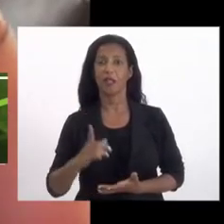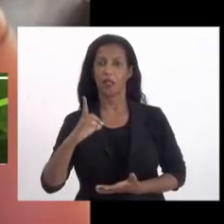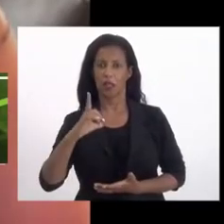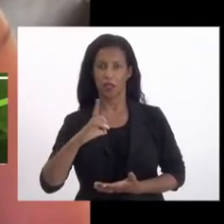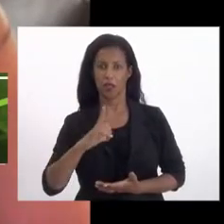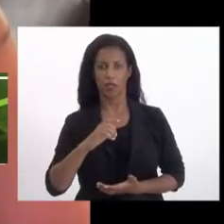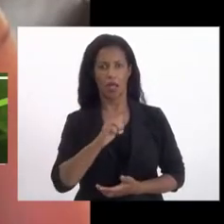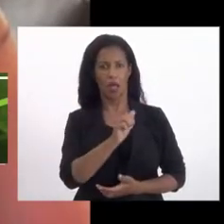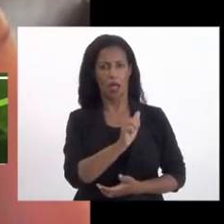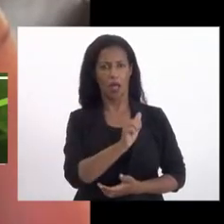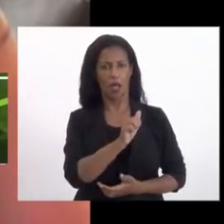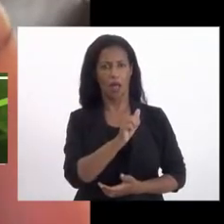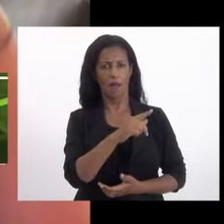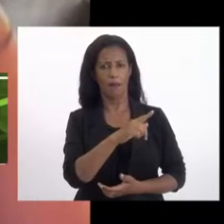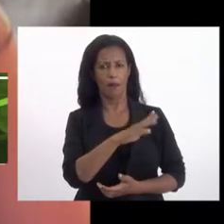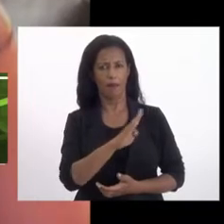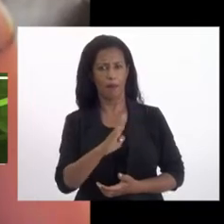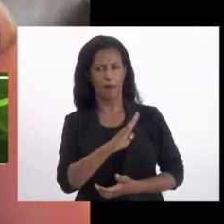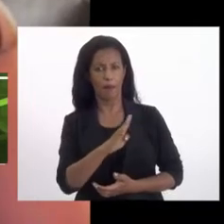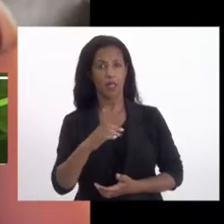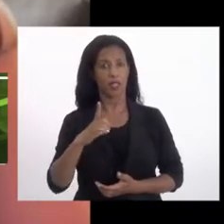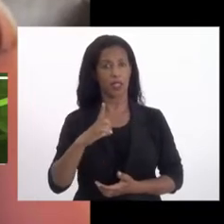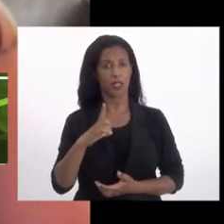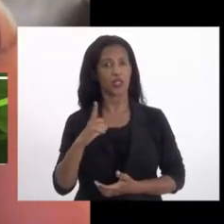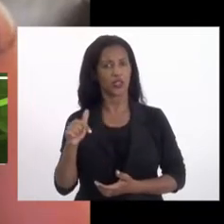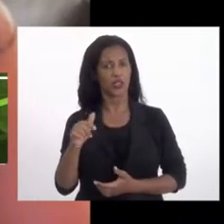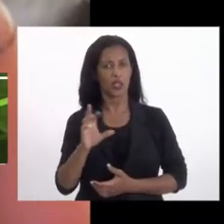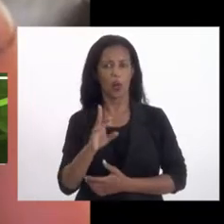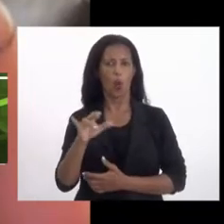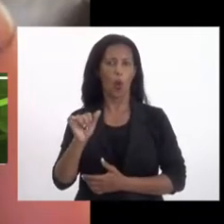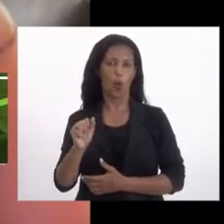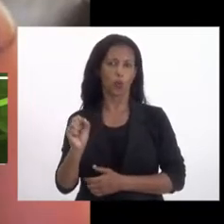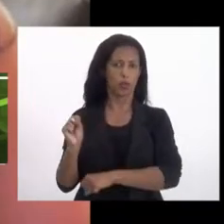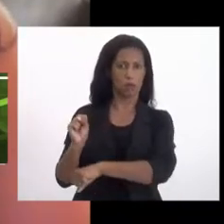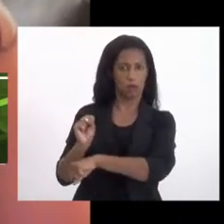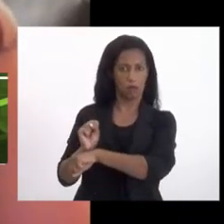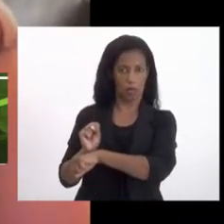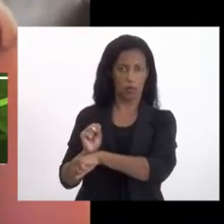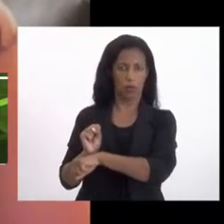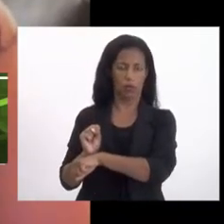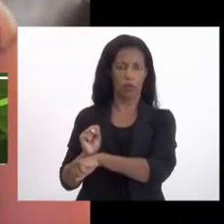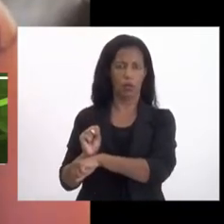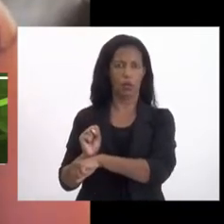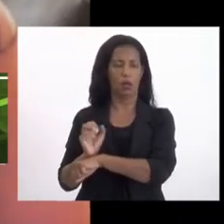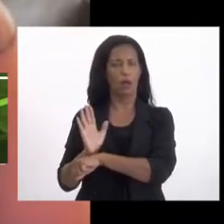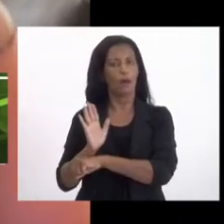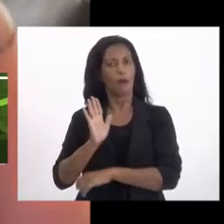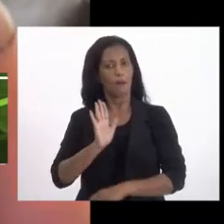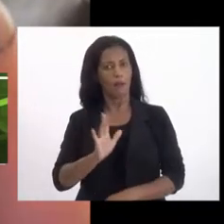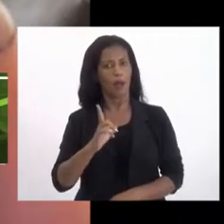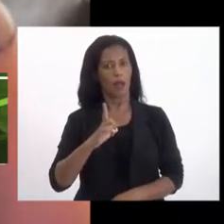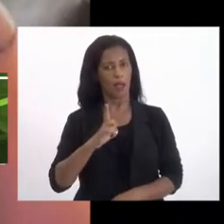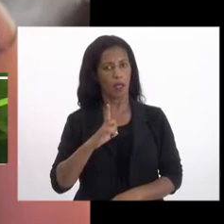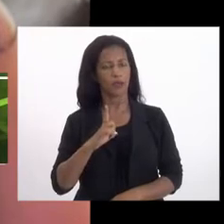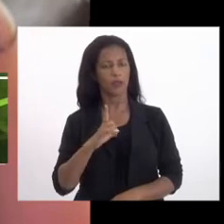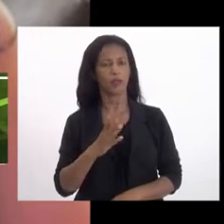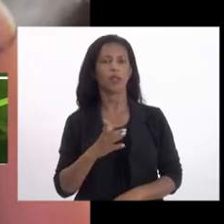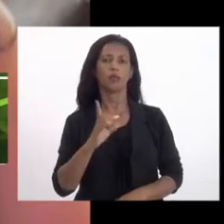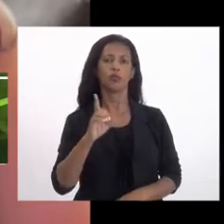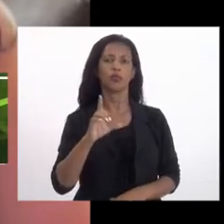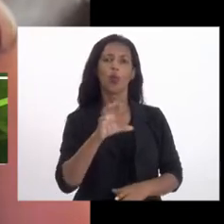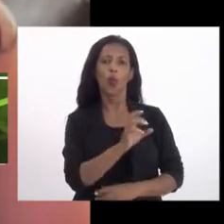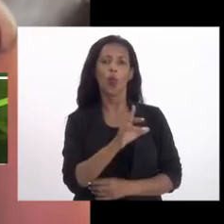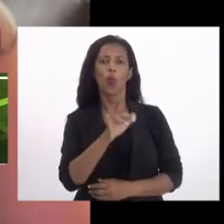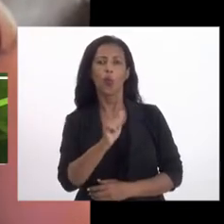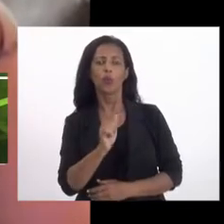PABB tinha um assento no Conselho Nacional, mas o conselho está inativo, por enquanto. Nós temos assento no Conselho Estadual,